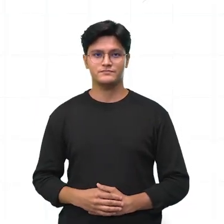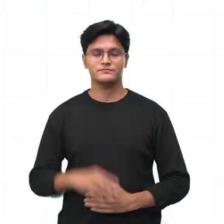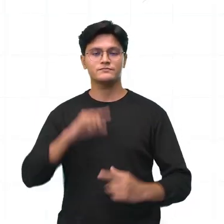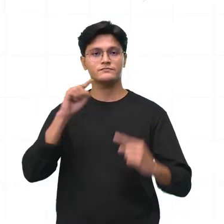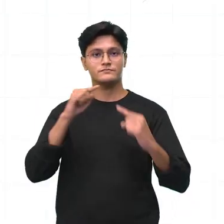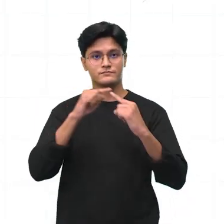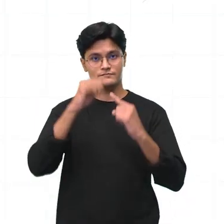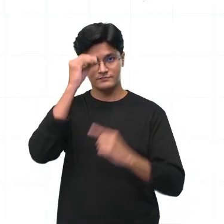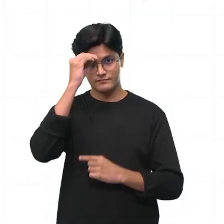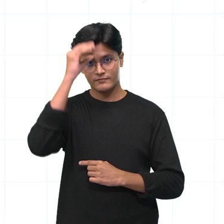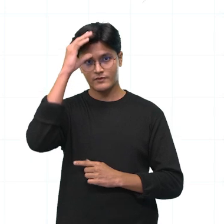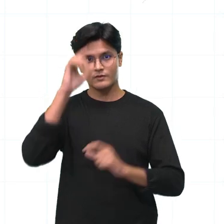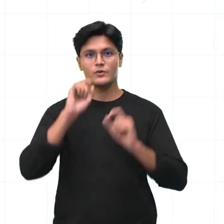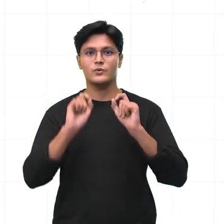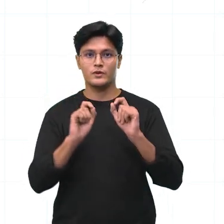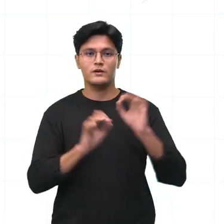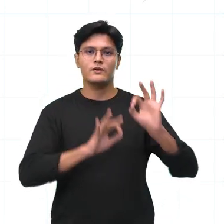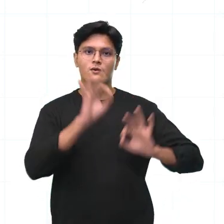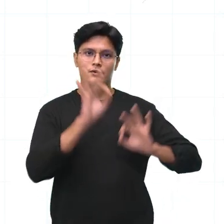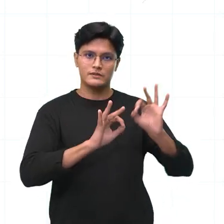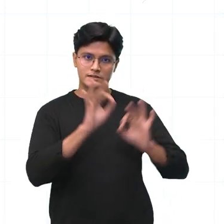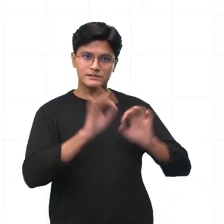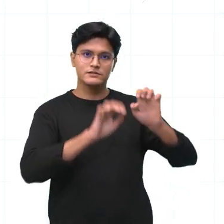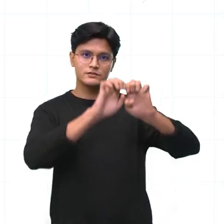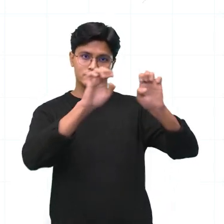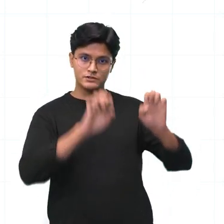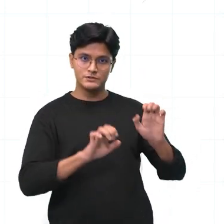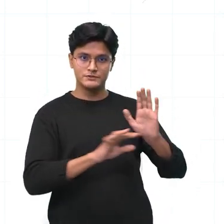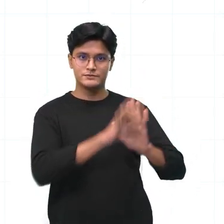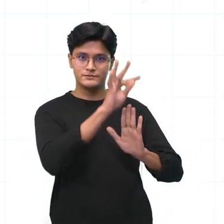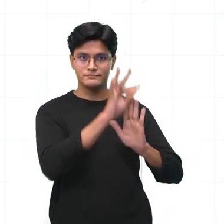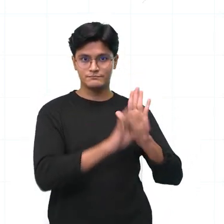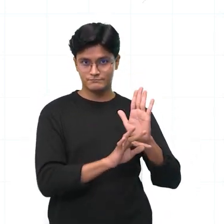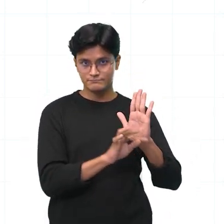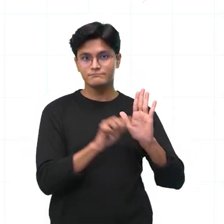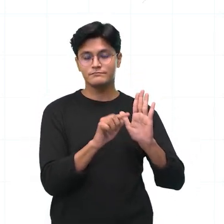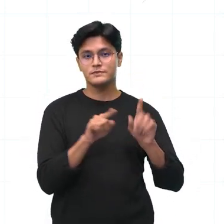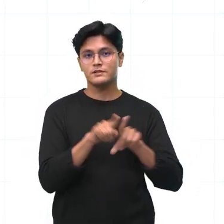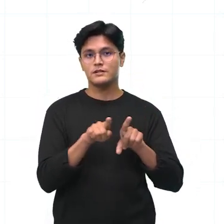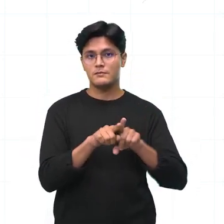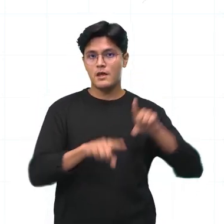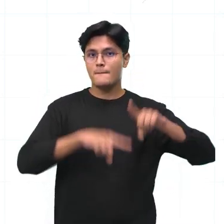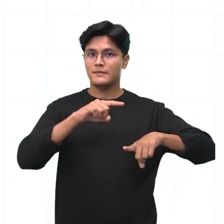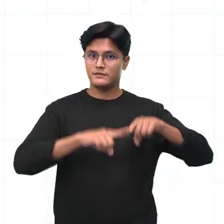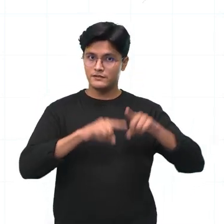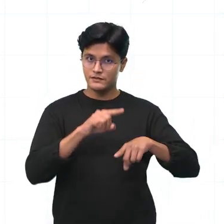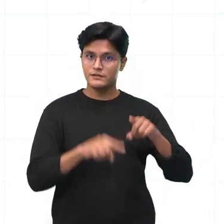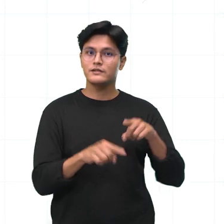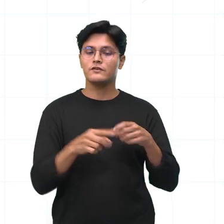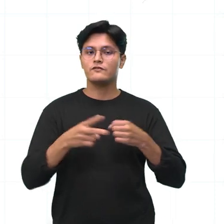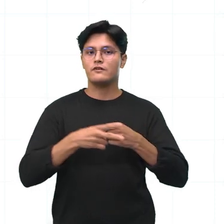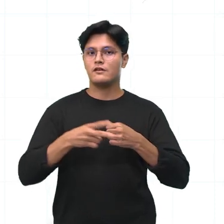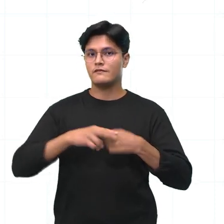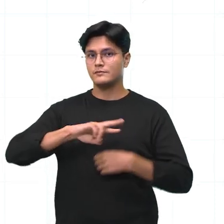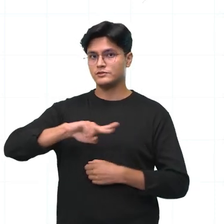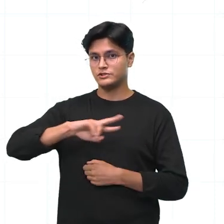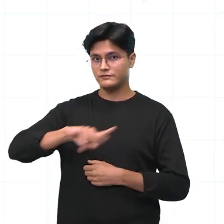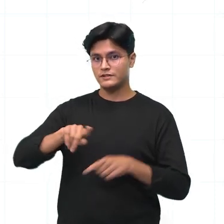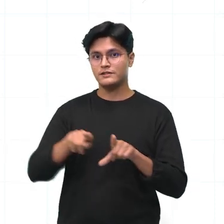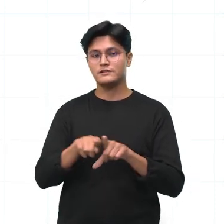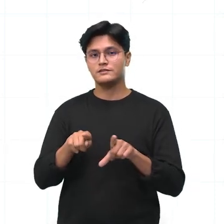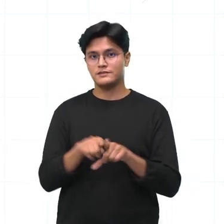conhecimento, nós temos a construção composicional, elementos paralinguísticos e cinésicos.